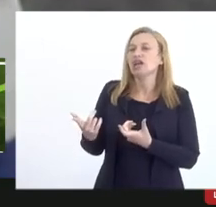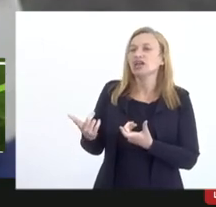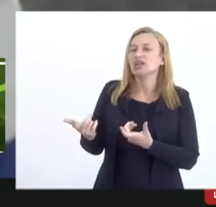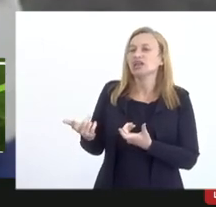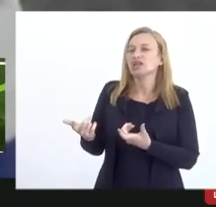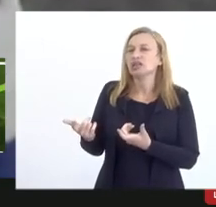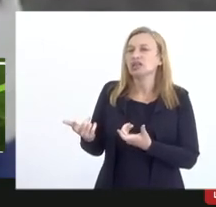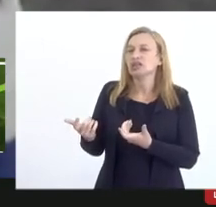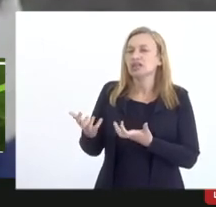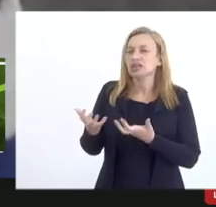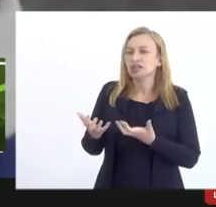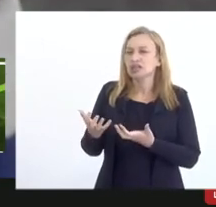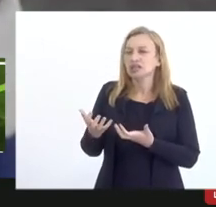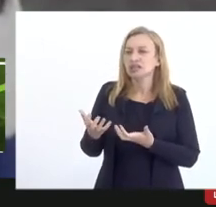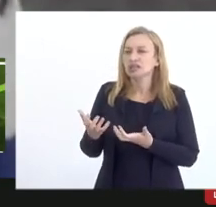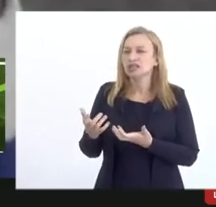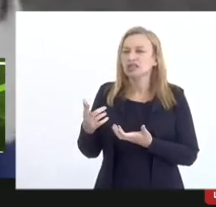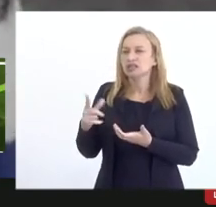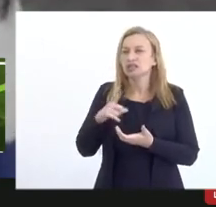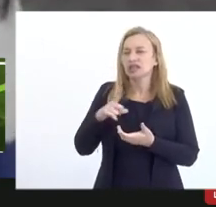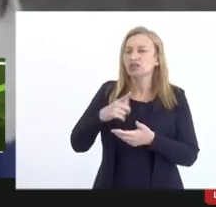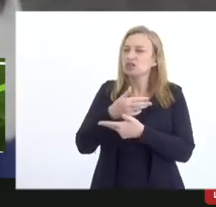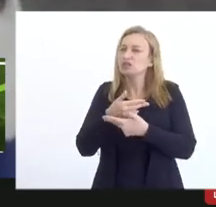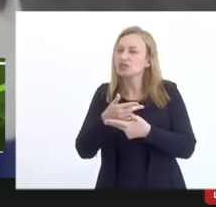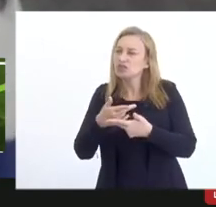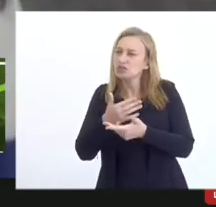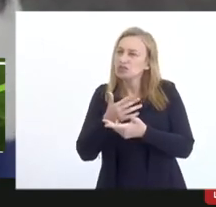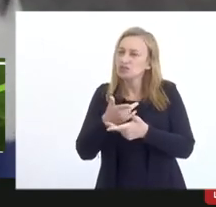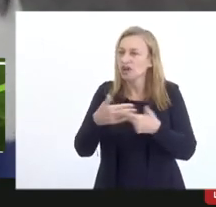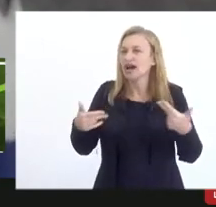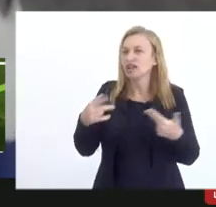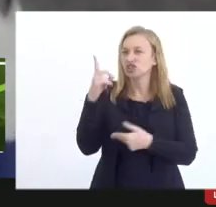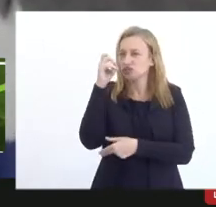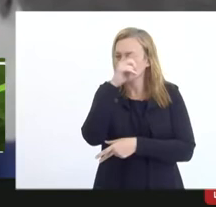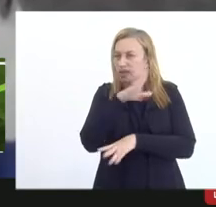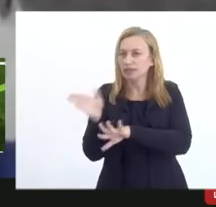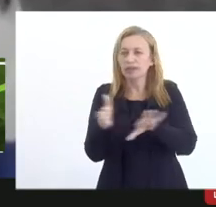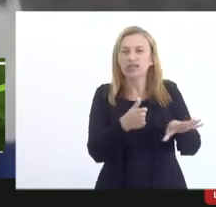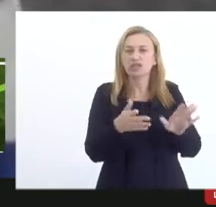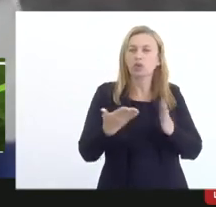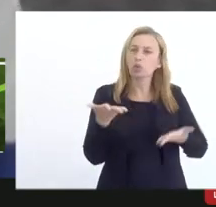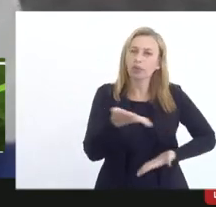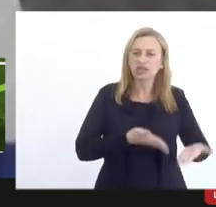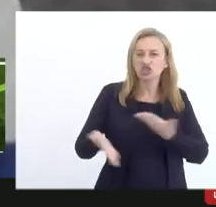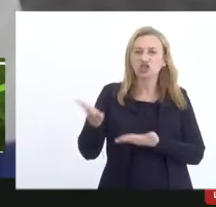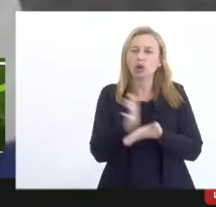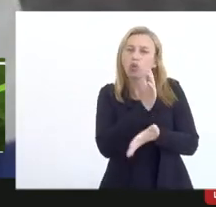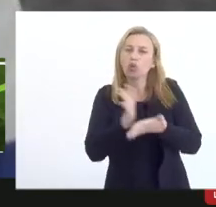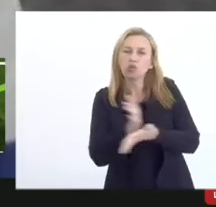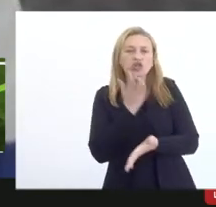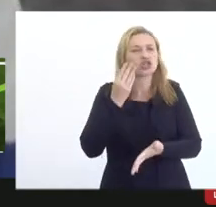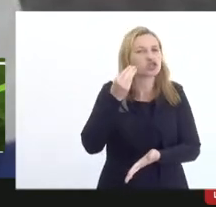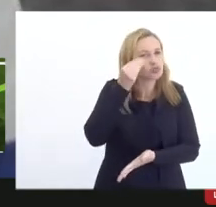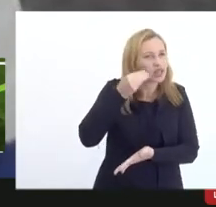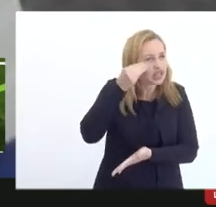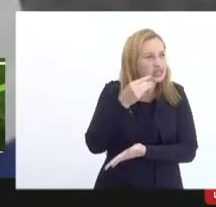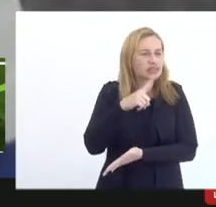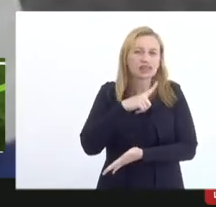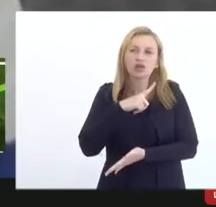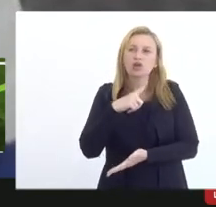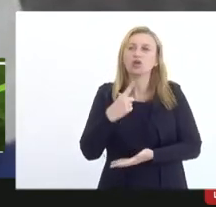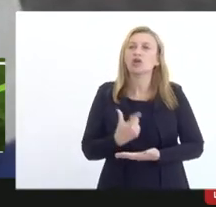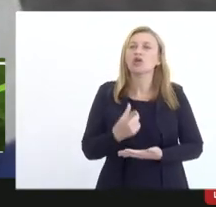estado governo federal e aí eu trago aqui eu compartilho com vocês algumas experiências que eu venho tendo com